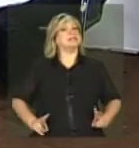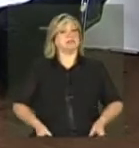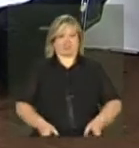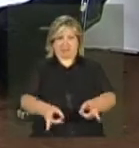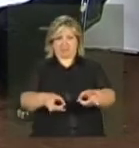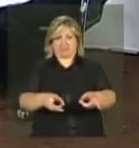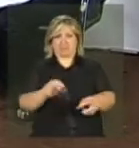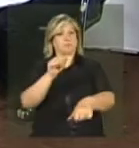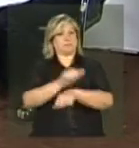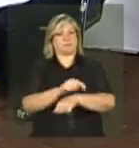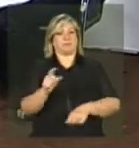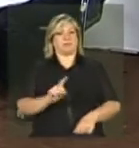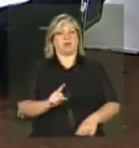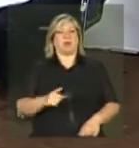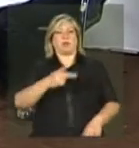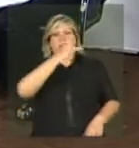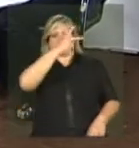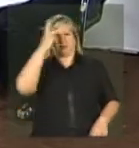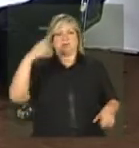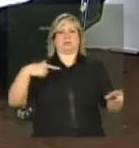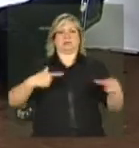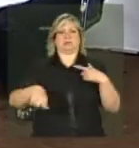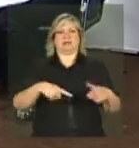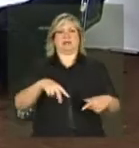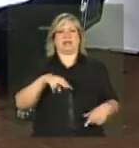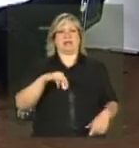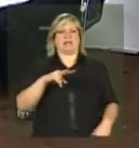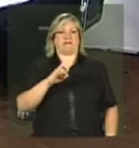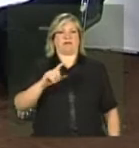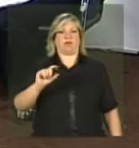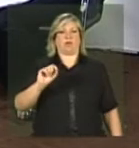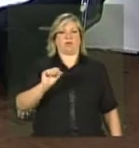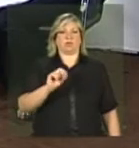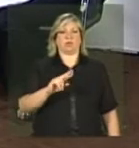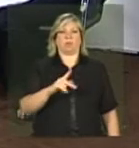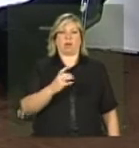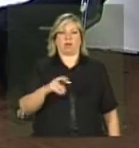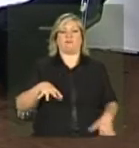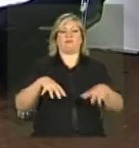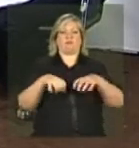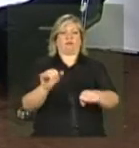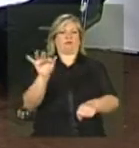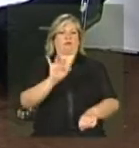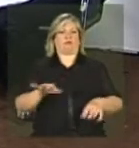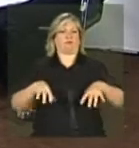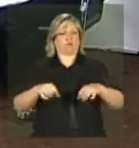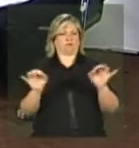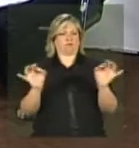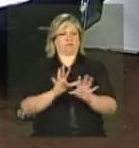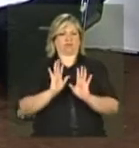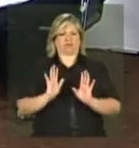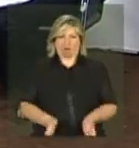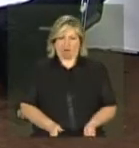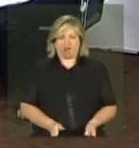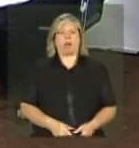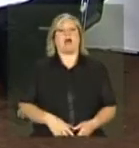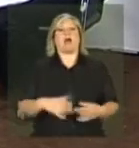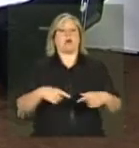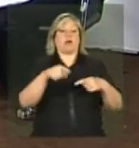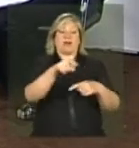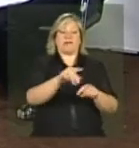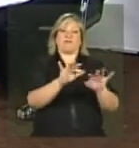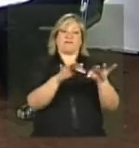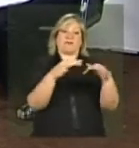acompanhado por um profissional de nível superior, onde tem um plano de acompanhamento familiar, onde a família e o profissional